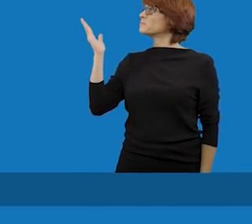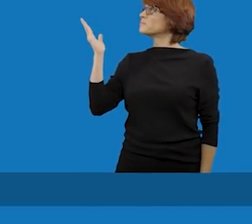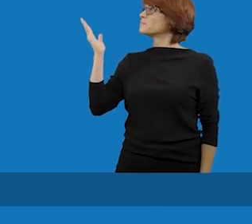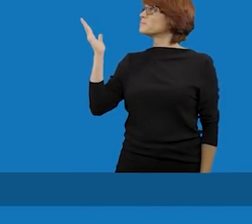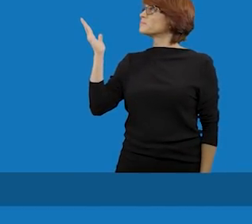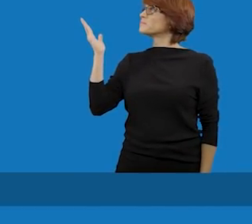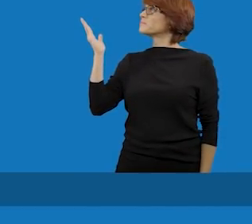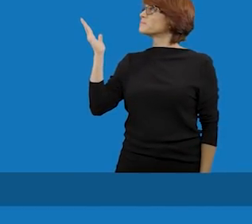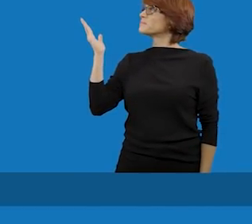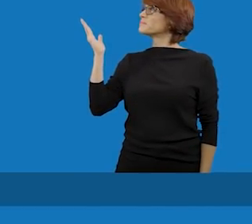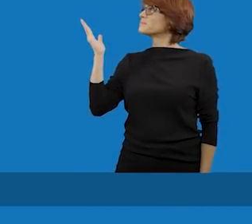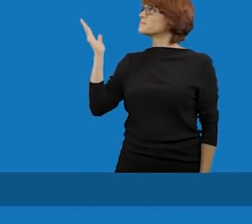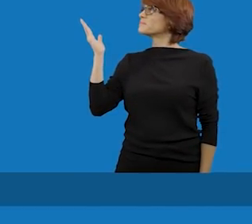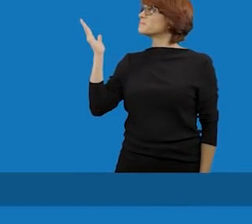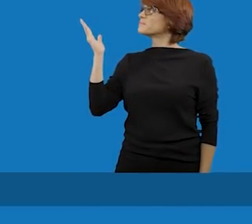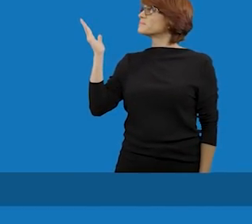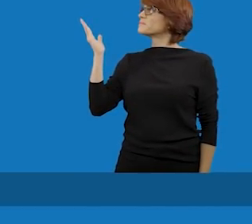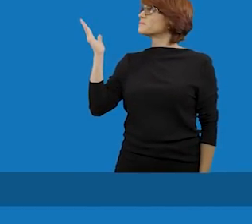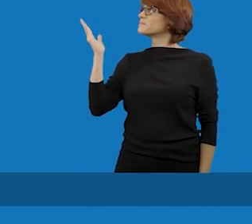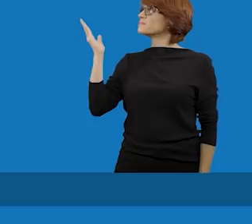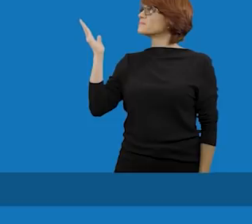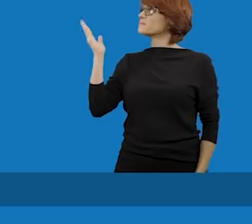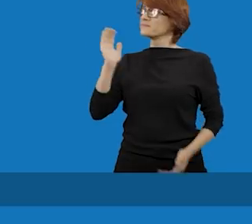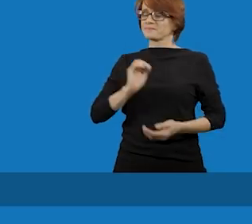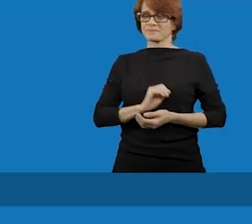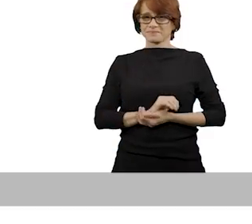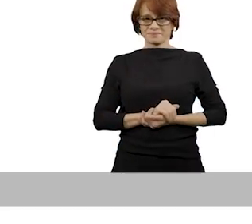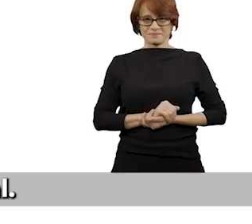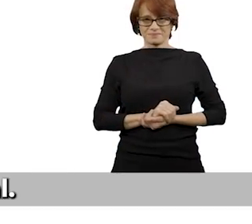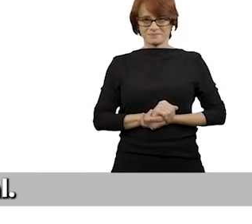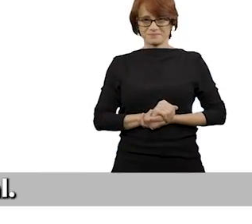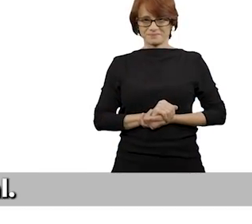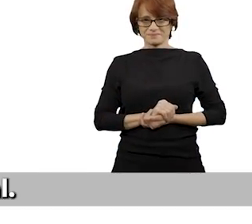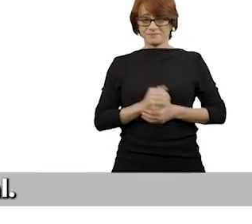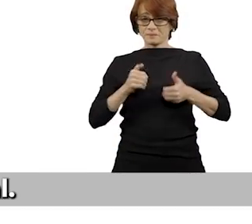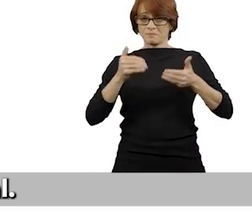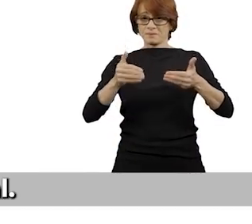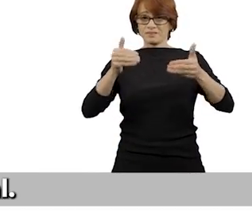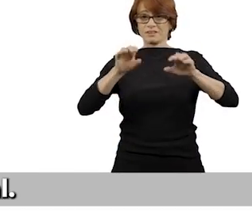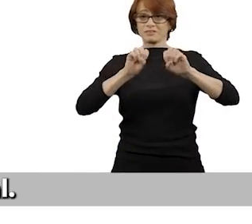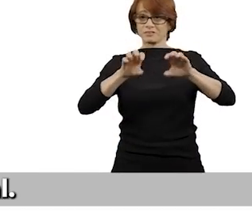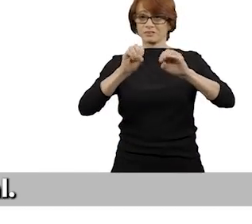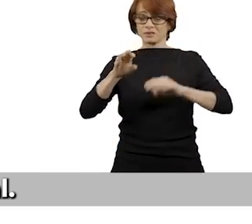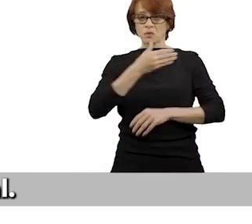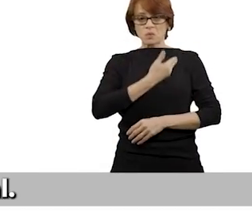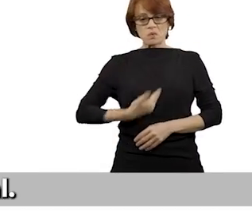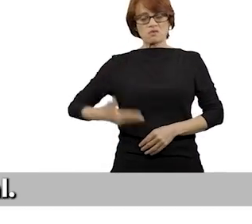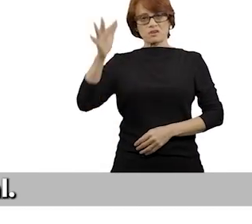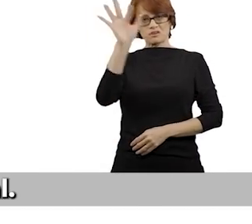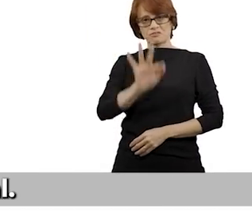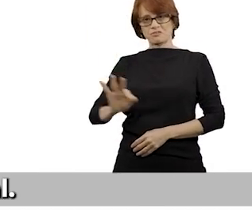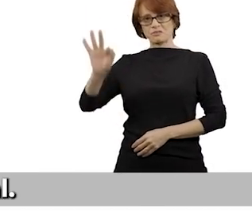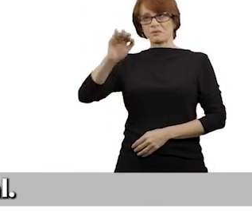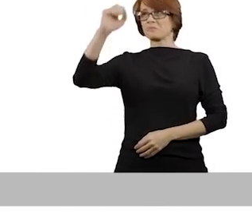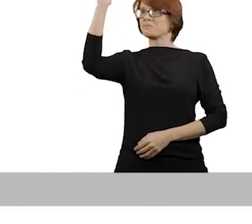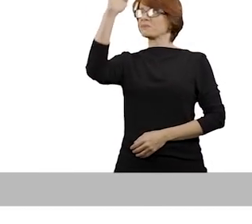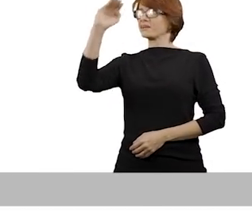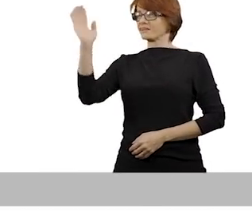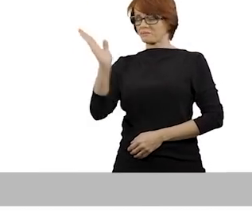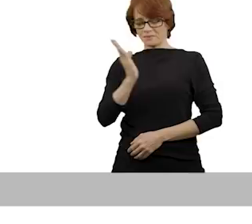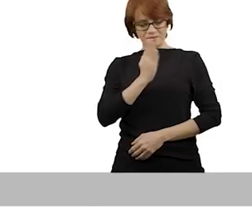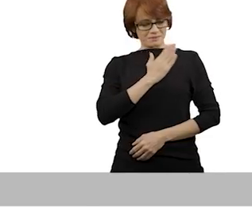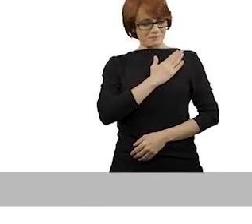.br.mec.eduplay. Ministério da Educação, Governo Federal,